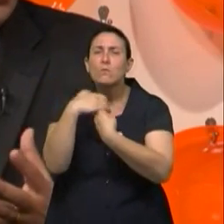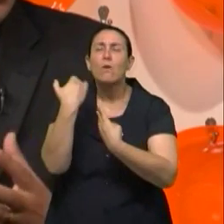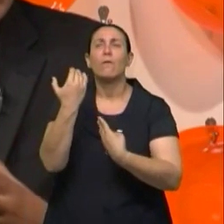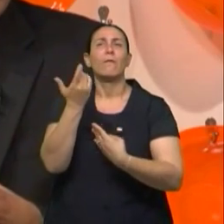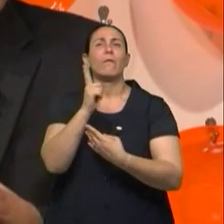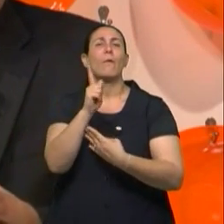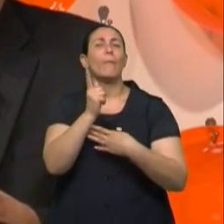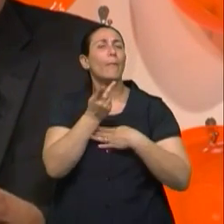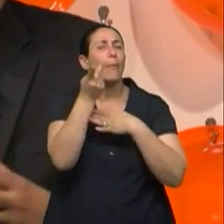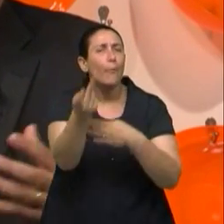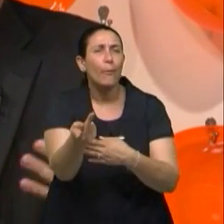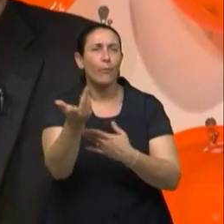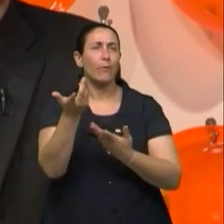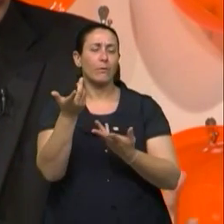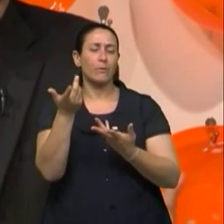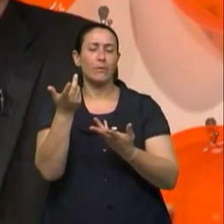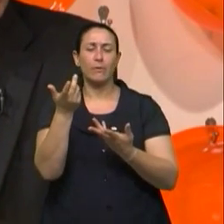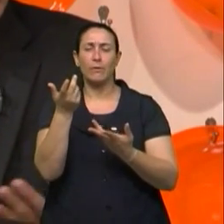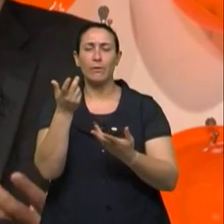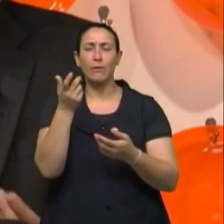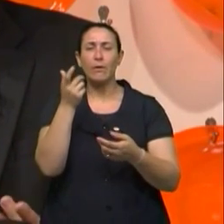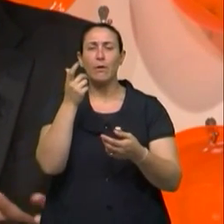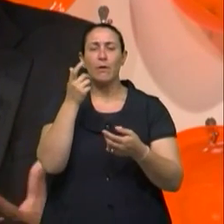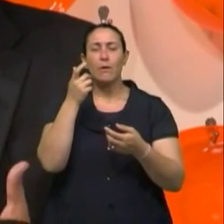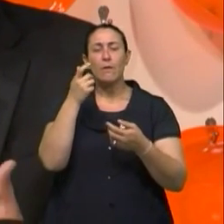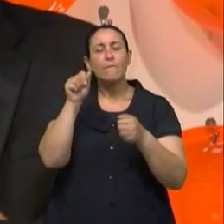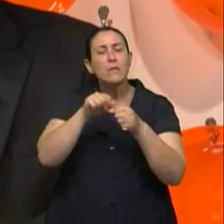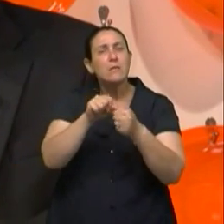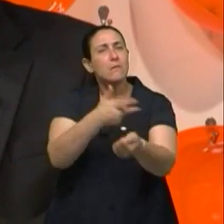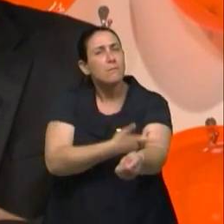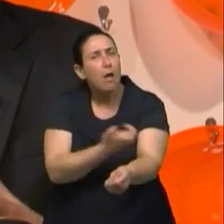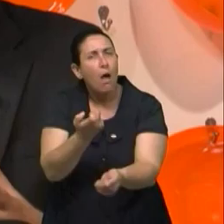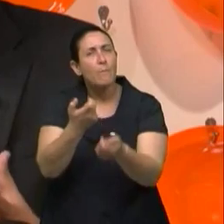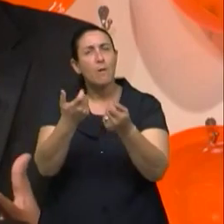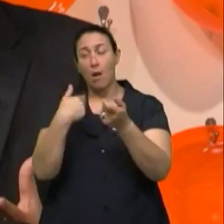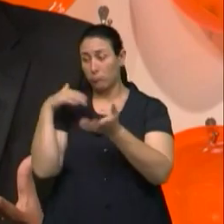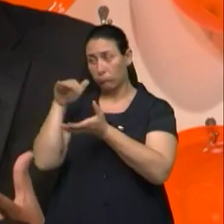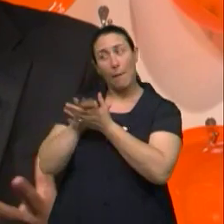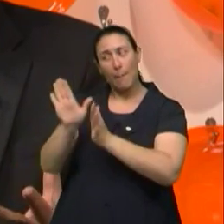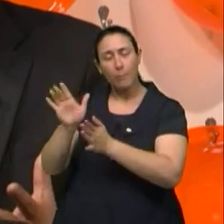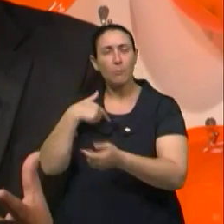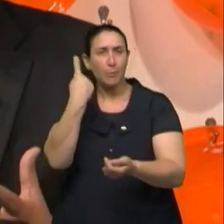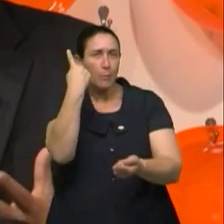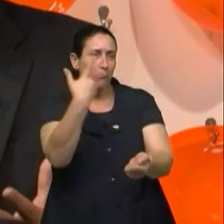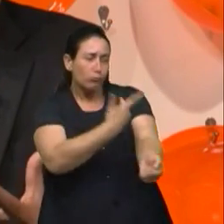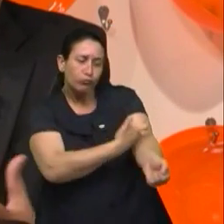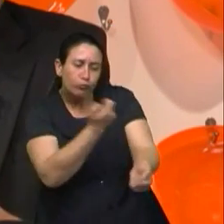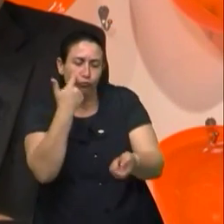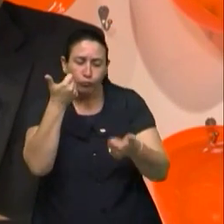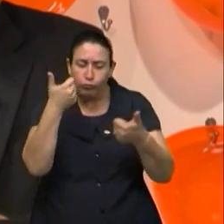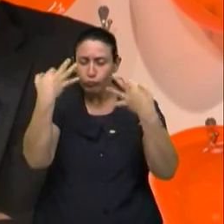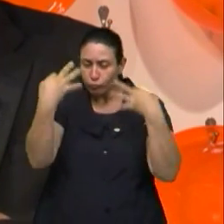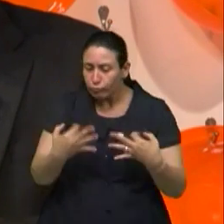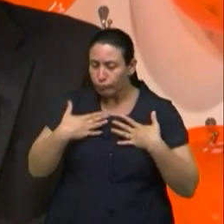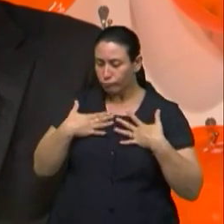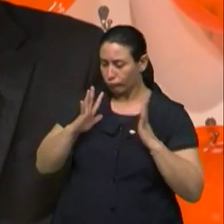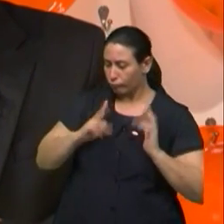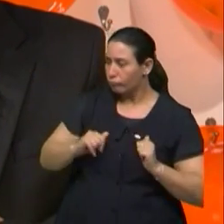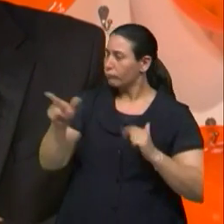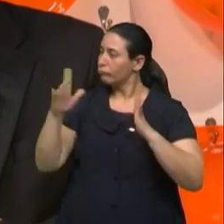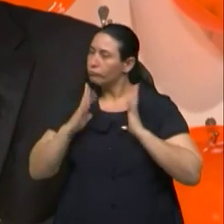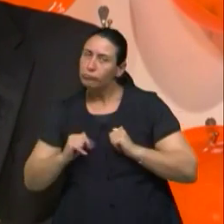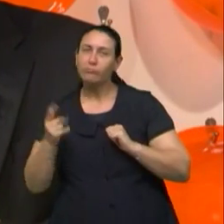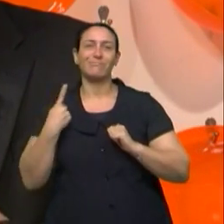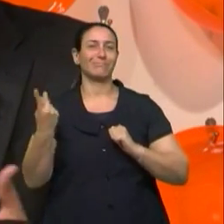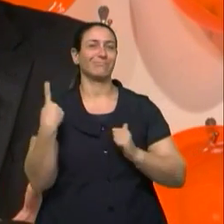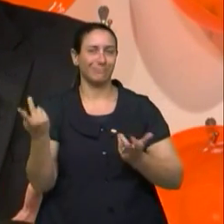pré-casamento ou fazer exames ainda, uma pré-relação desprotegida. O